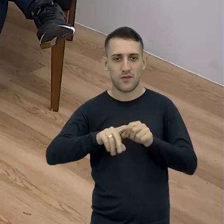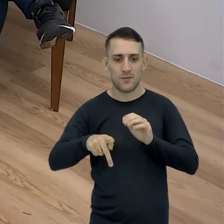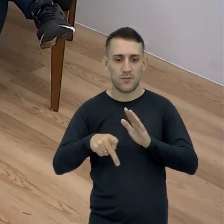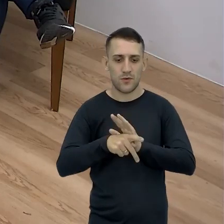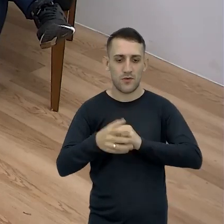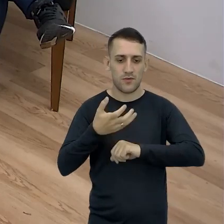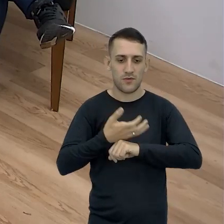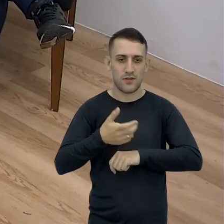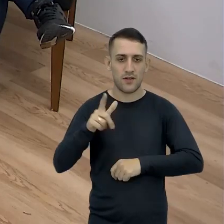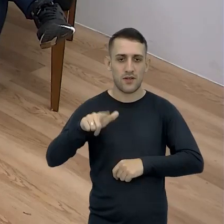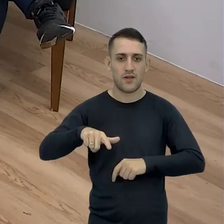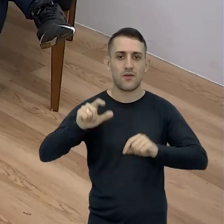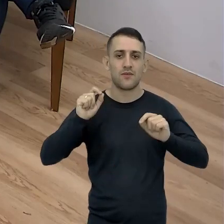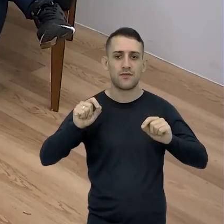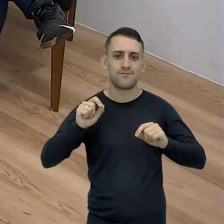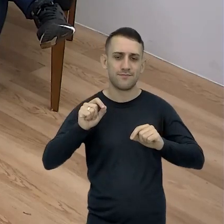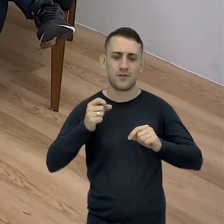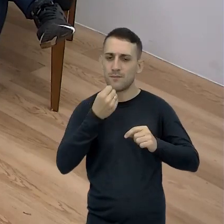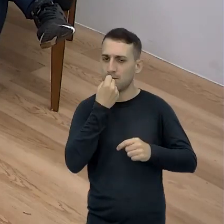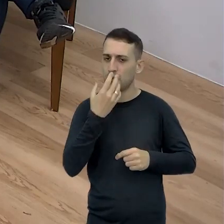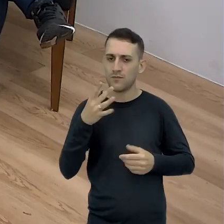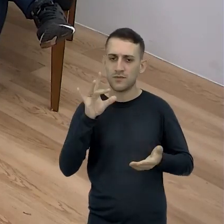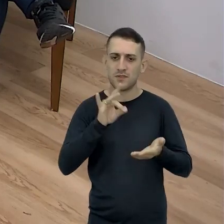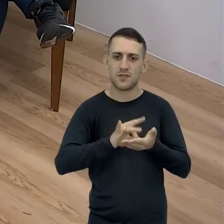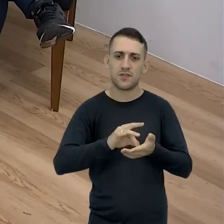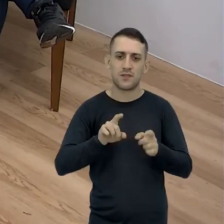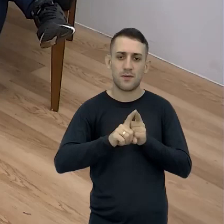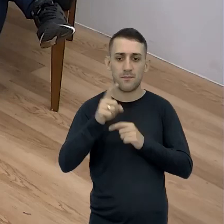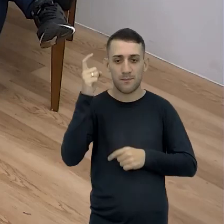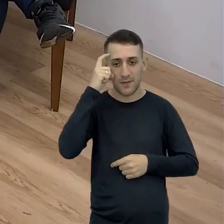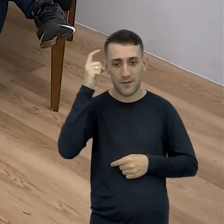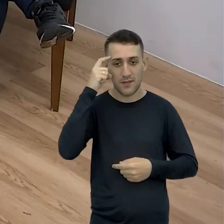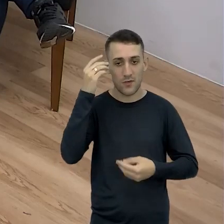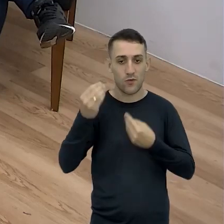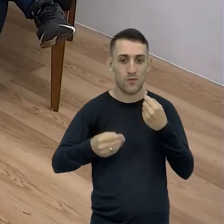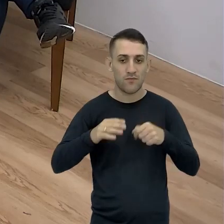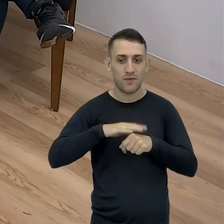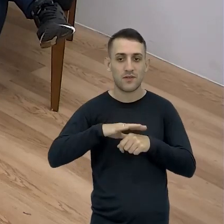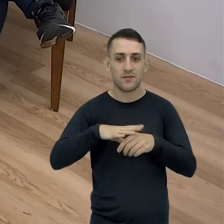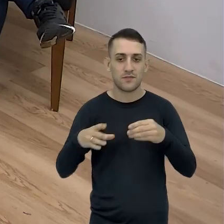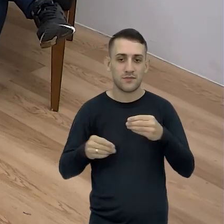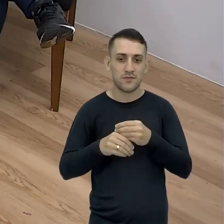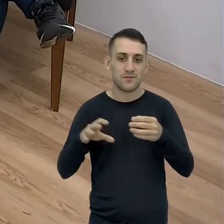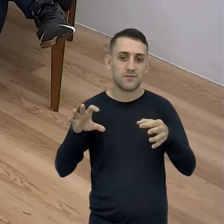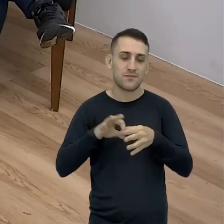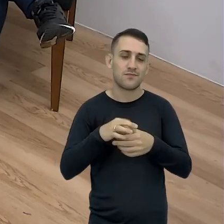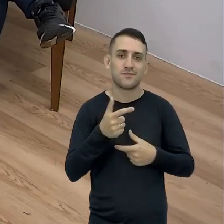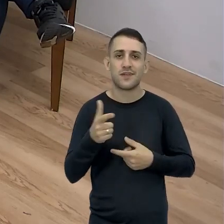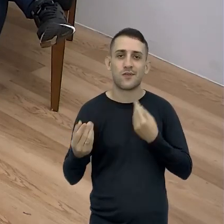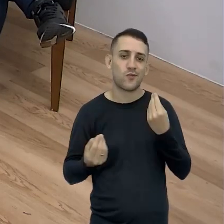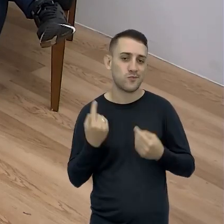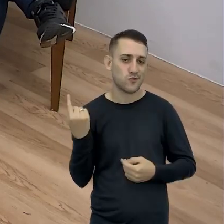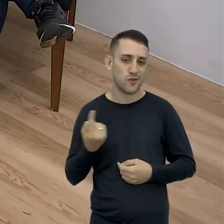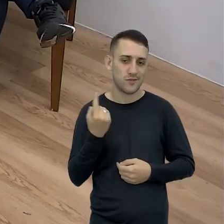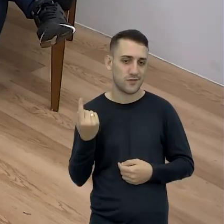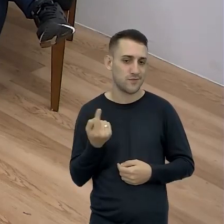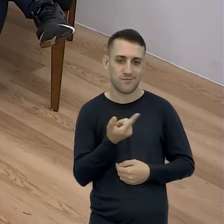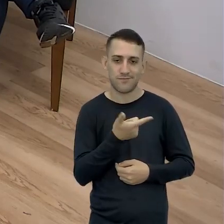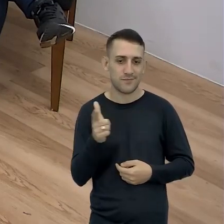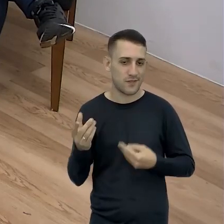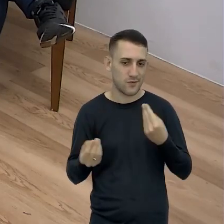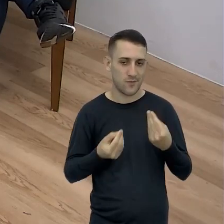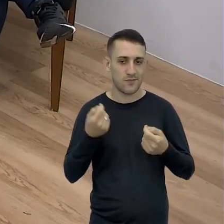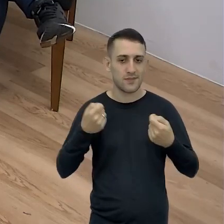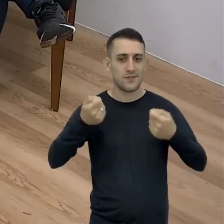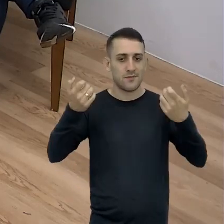componentes Foi bem vinda É E realmente pensaram Em integração mesmo Que não tem como Se dá aula sozinho Nesse caso